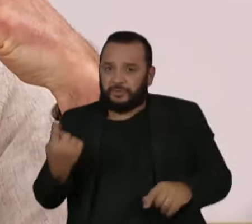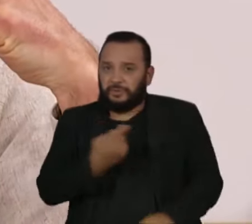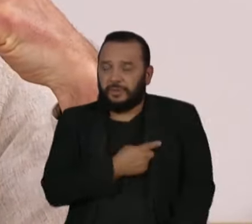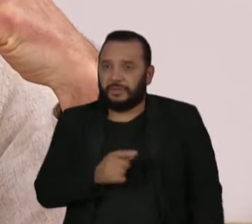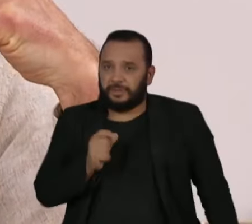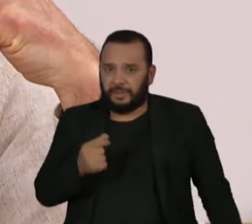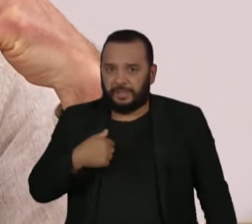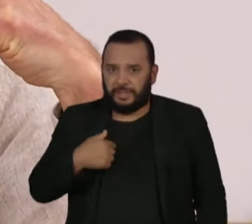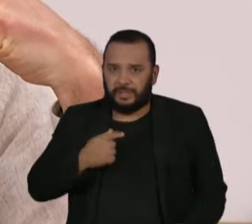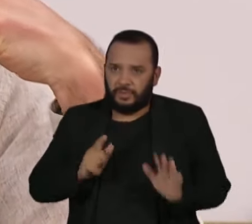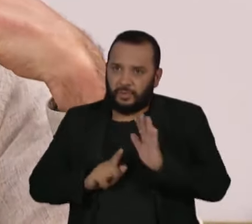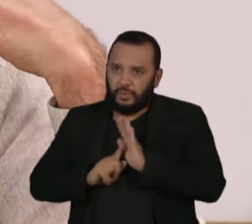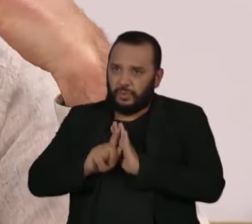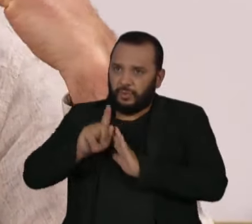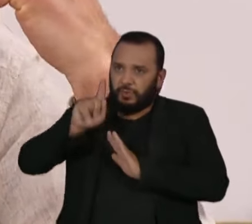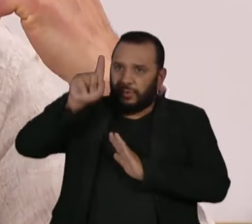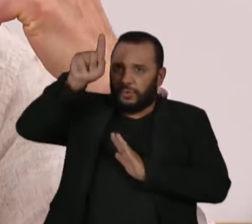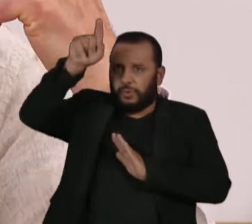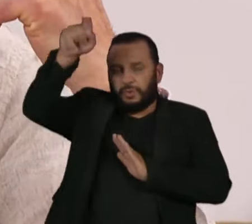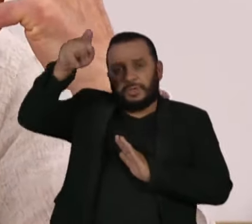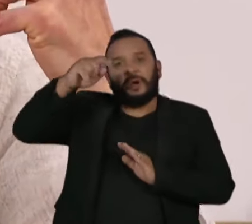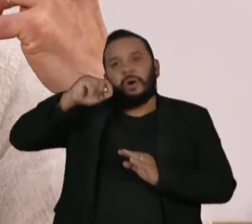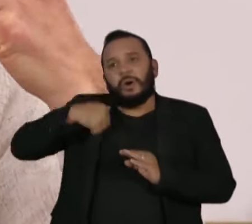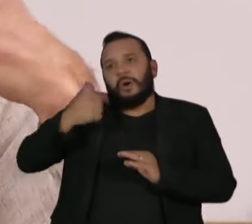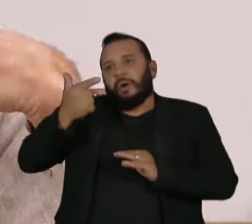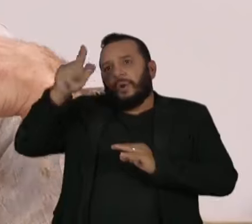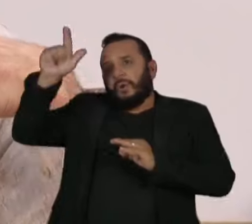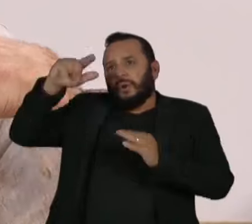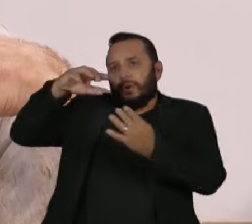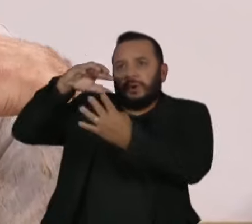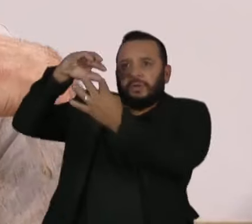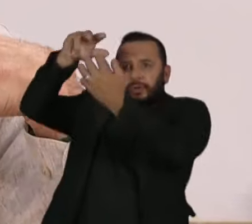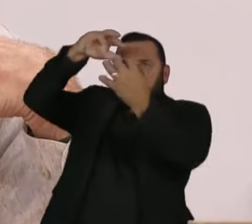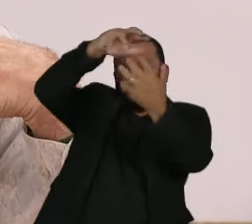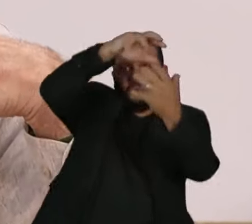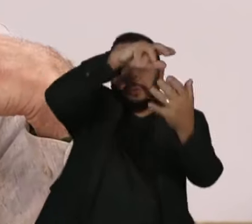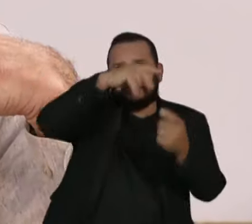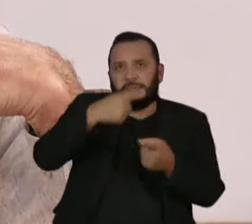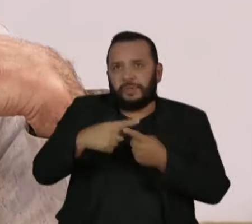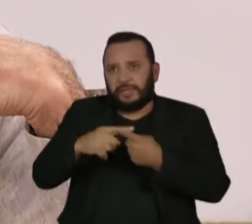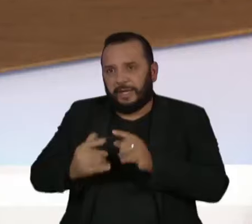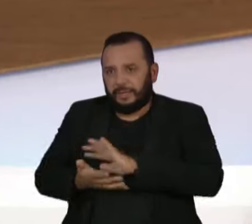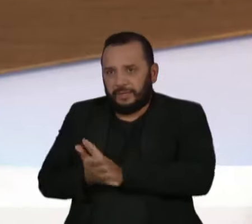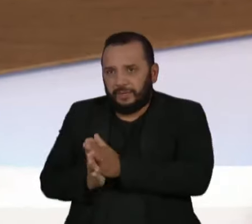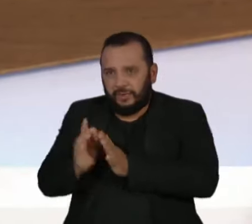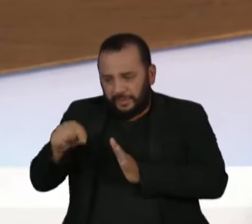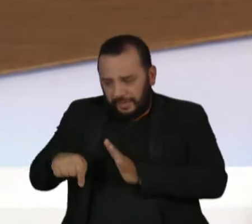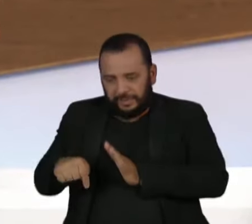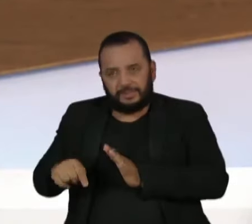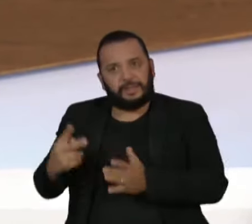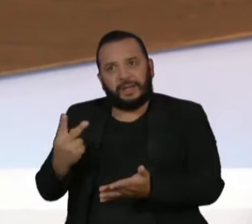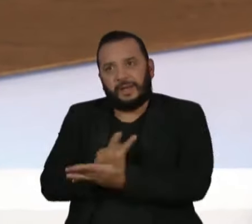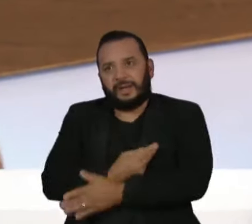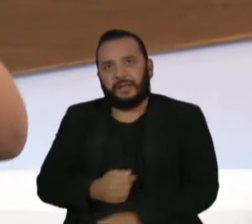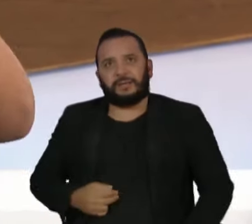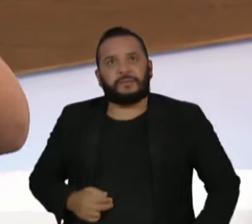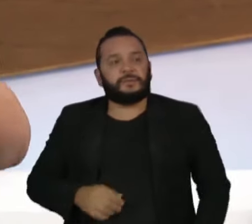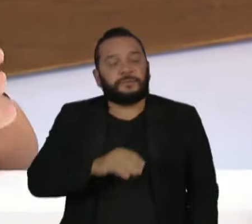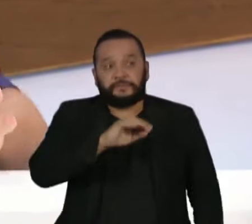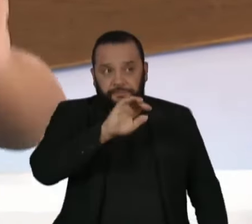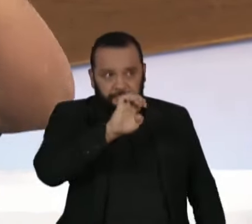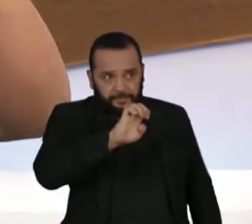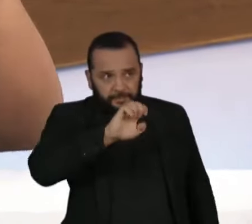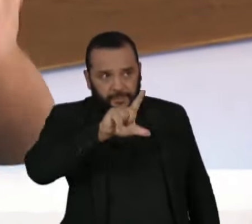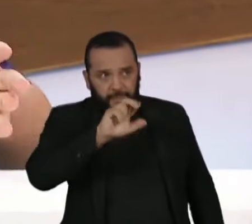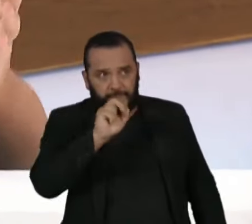para poder viver em outros mundos, porque a gente destruiu esse... Não, mas o que que está? O Elon Musk, por exemplo, vamos